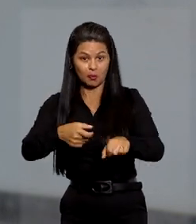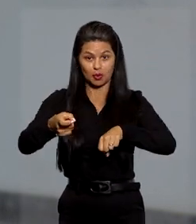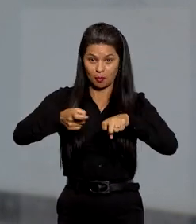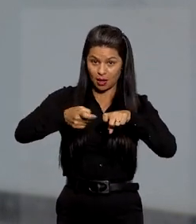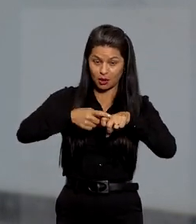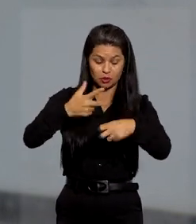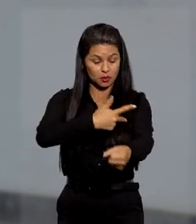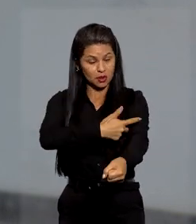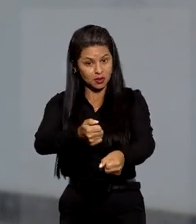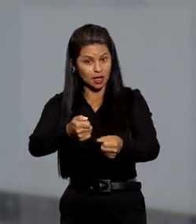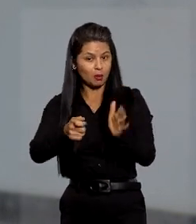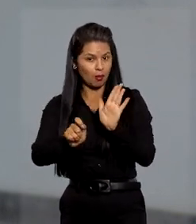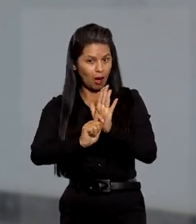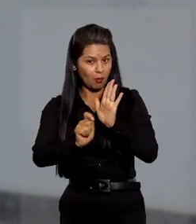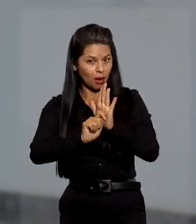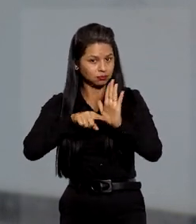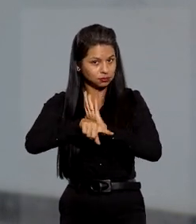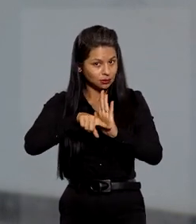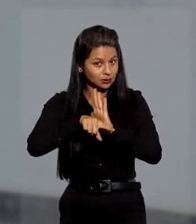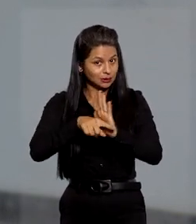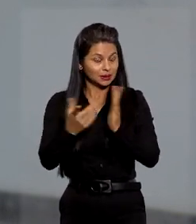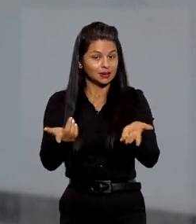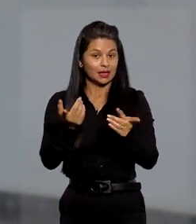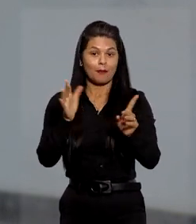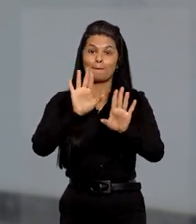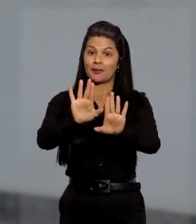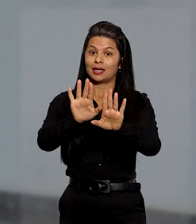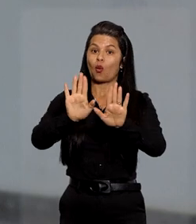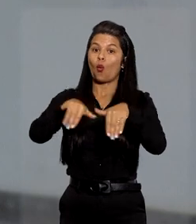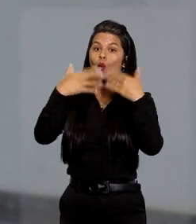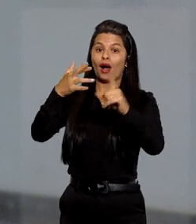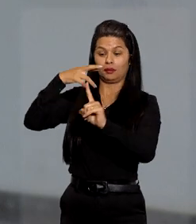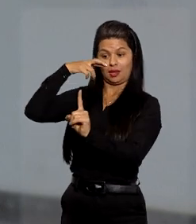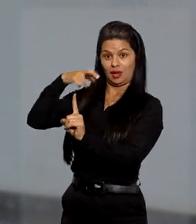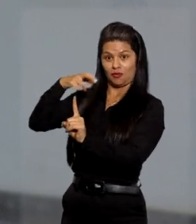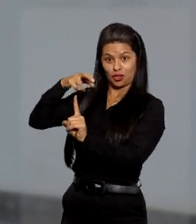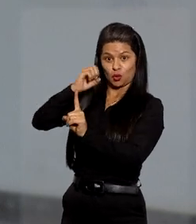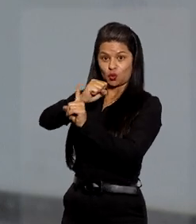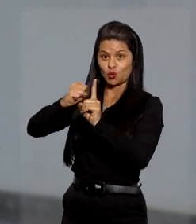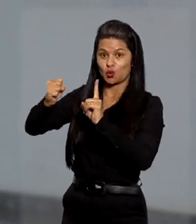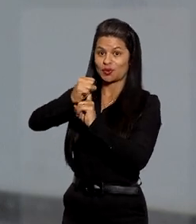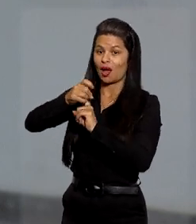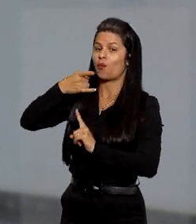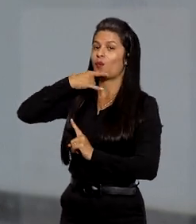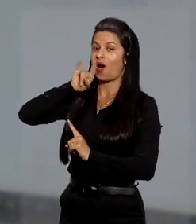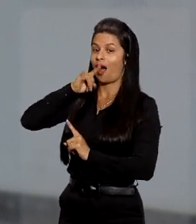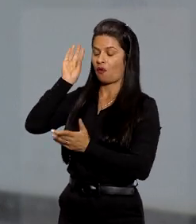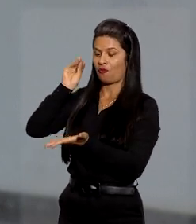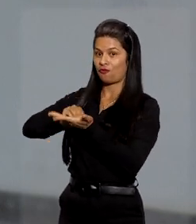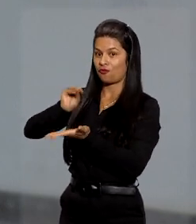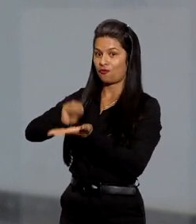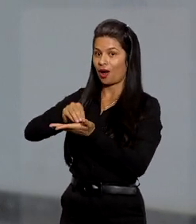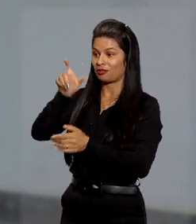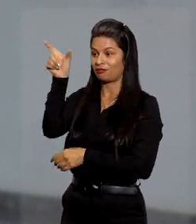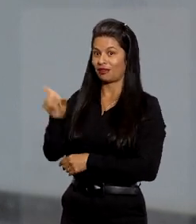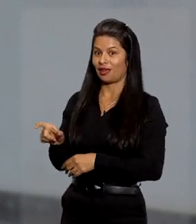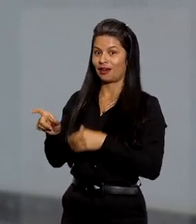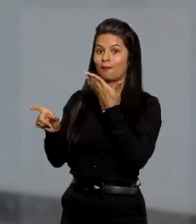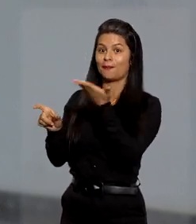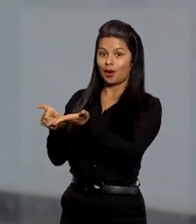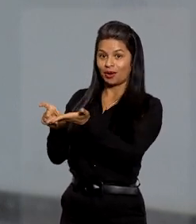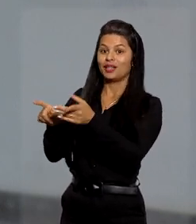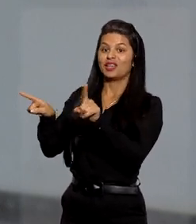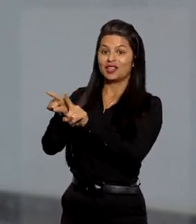médico e toxicológico, mas contraindicada na fase de investigação social por alcoolismo, falta de idoneidade moral